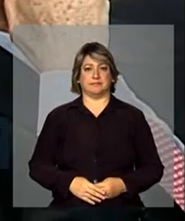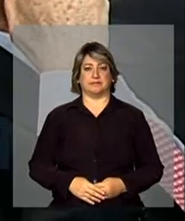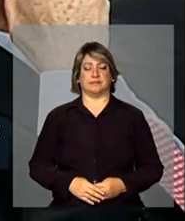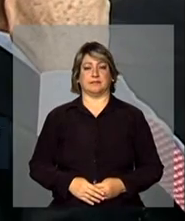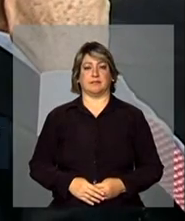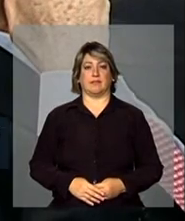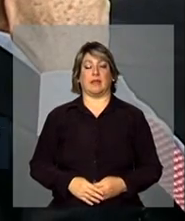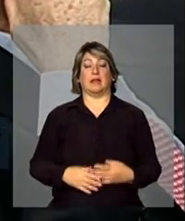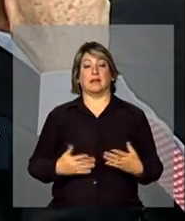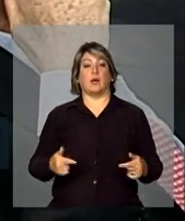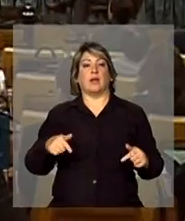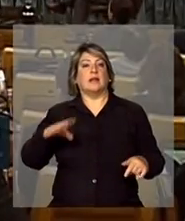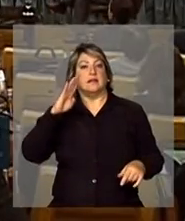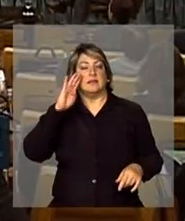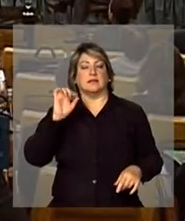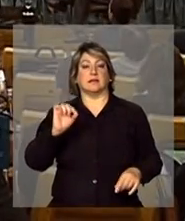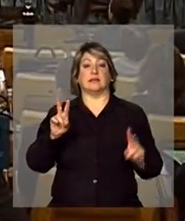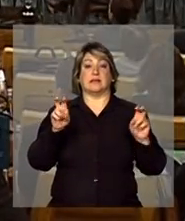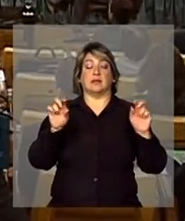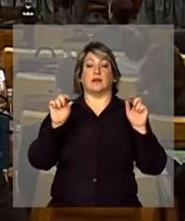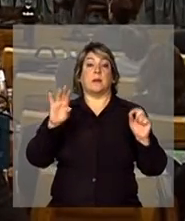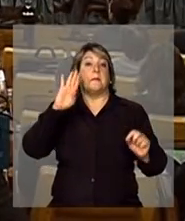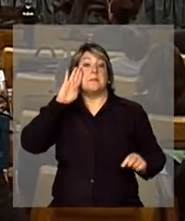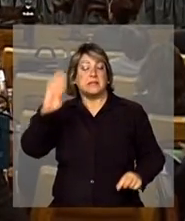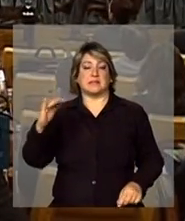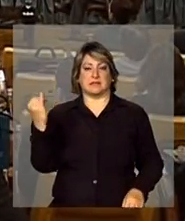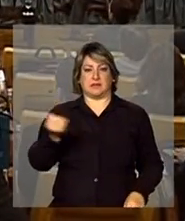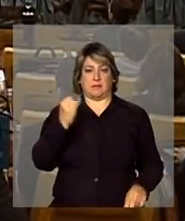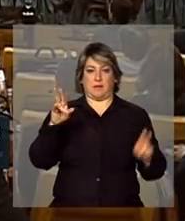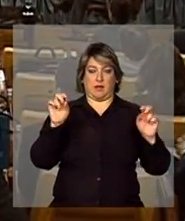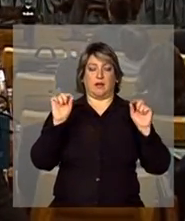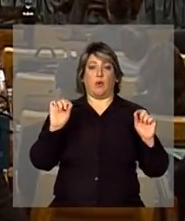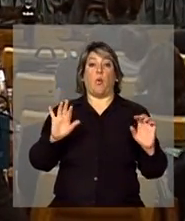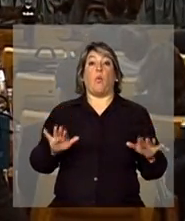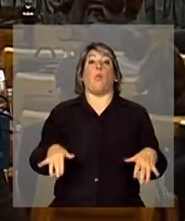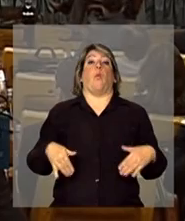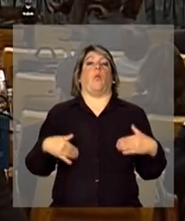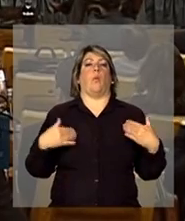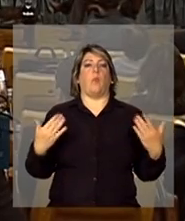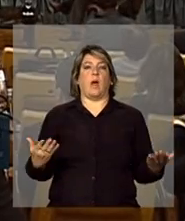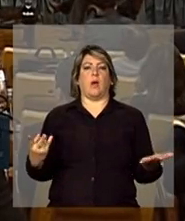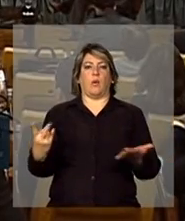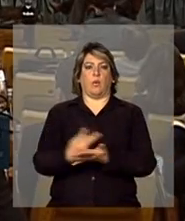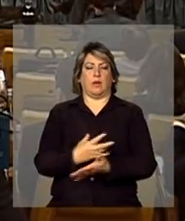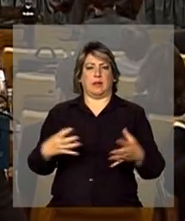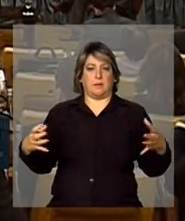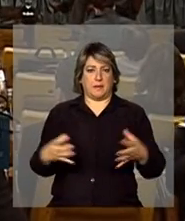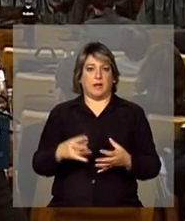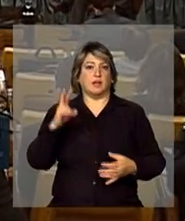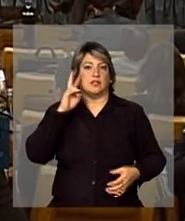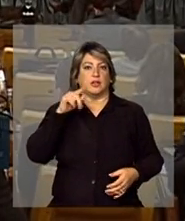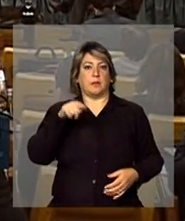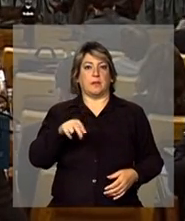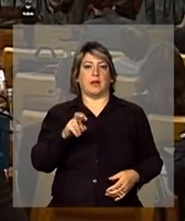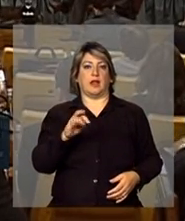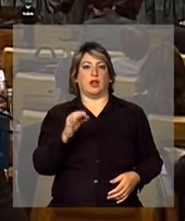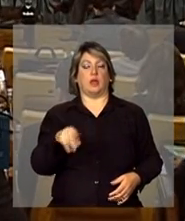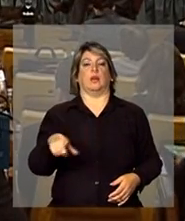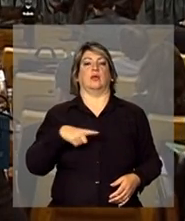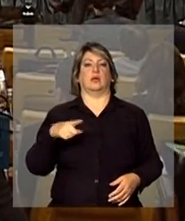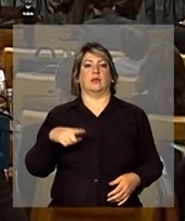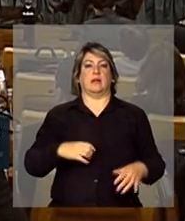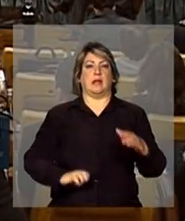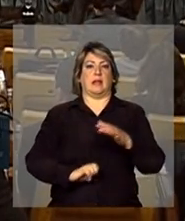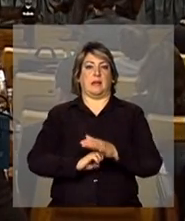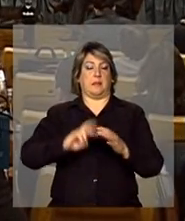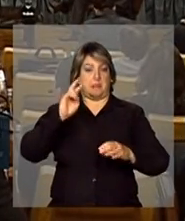Então, esse é o pano de fundo. As questões, a principal questão é qual o impacto sobre o retorno que o empresário leva para casa e para